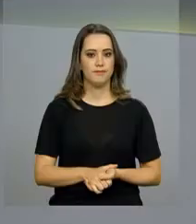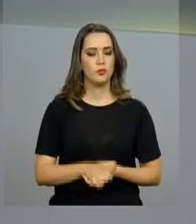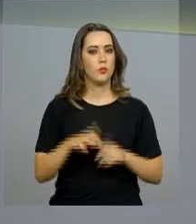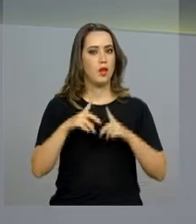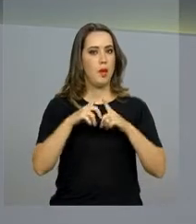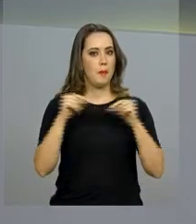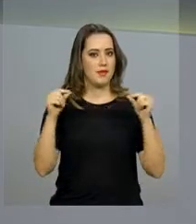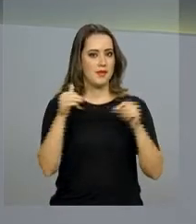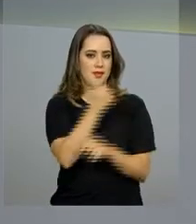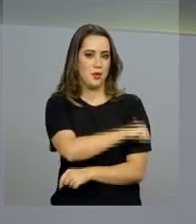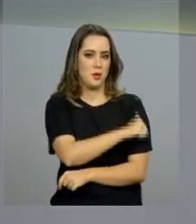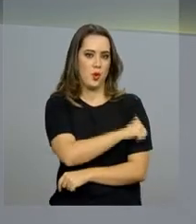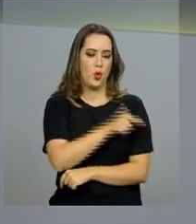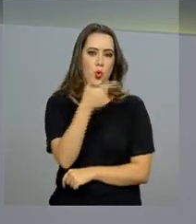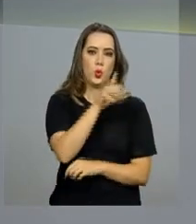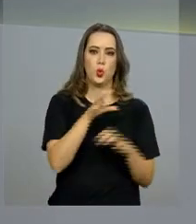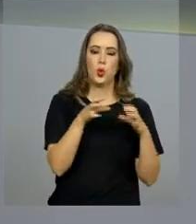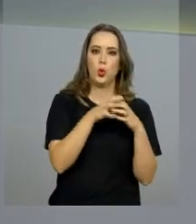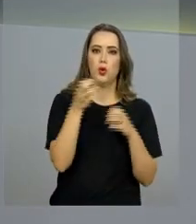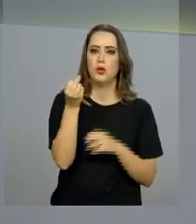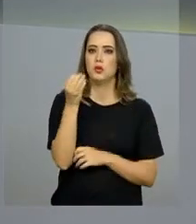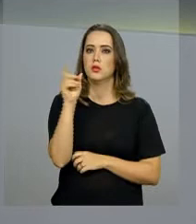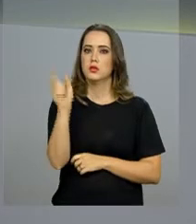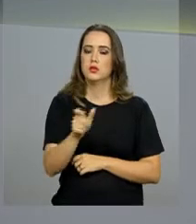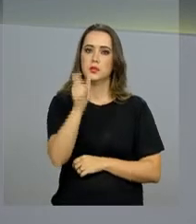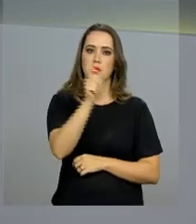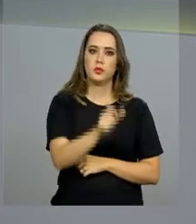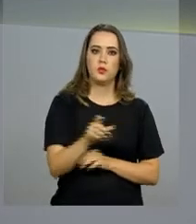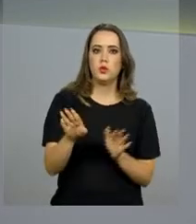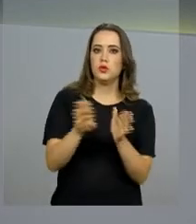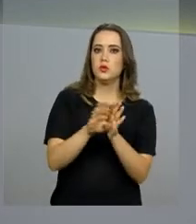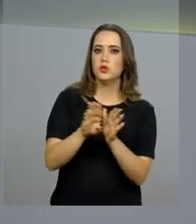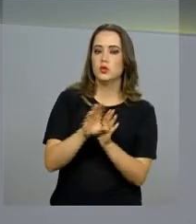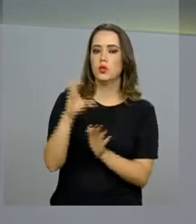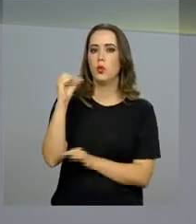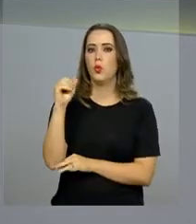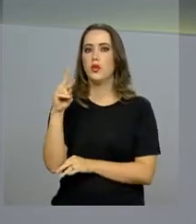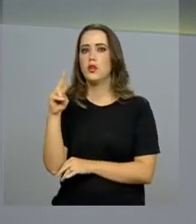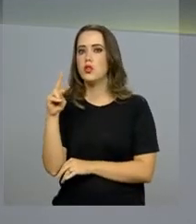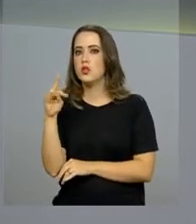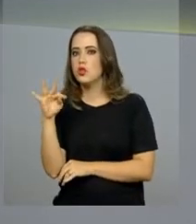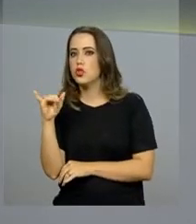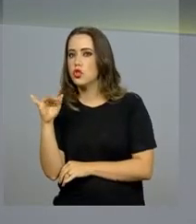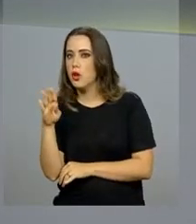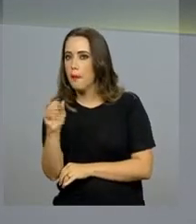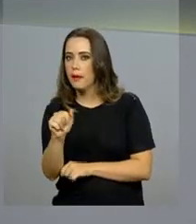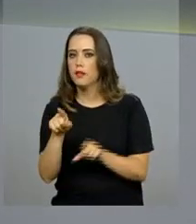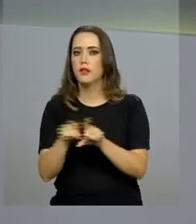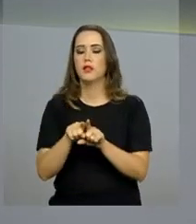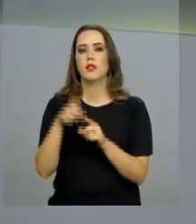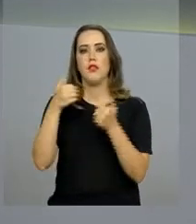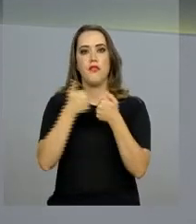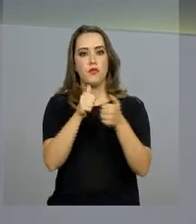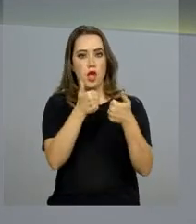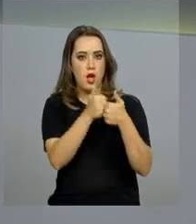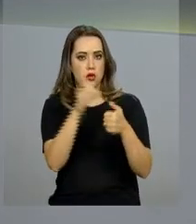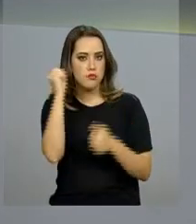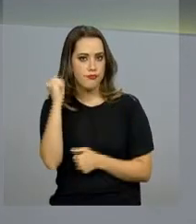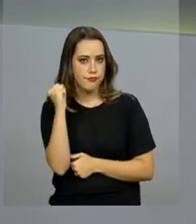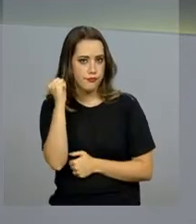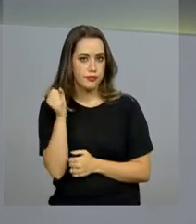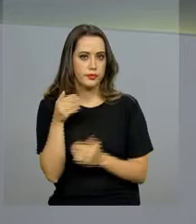Brasília e Rio de Janeiro, outro grupo com 60 pessoas desembarcou em Curitiba e, de lá, segue de ônibus para a cidade